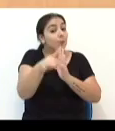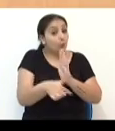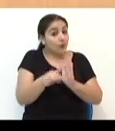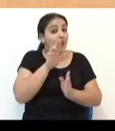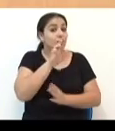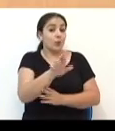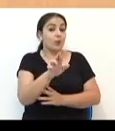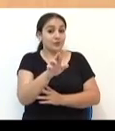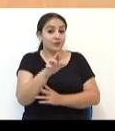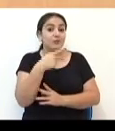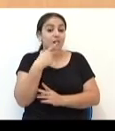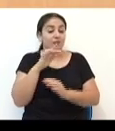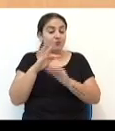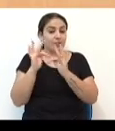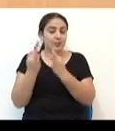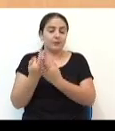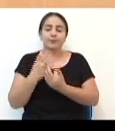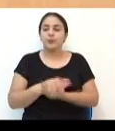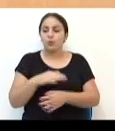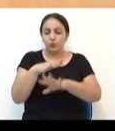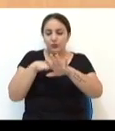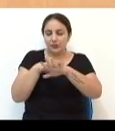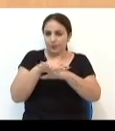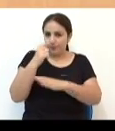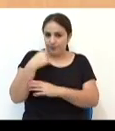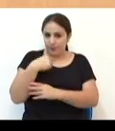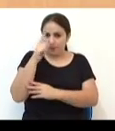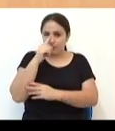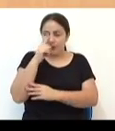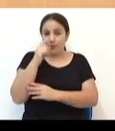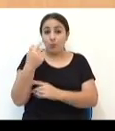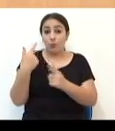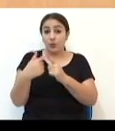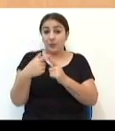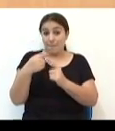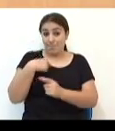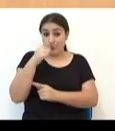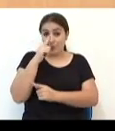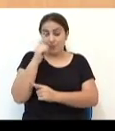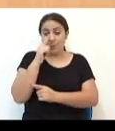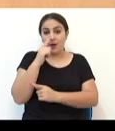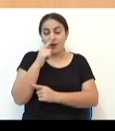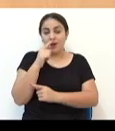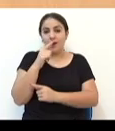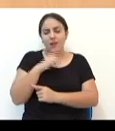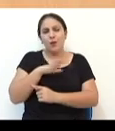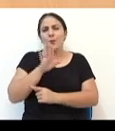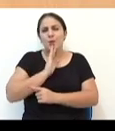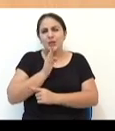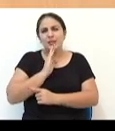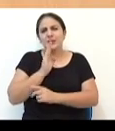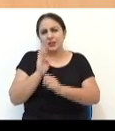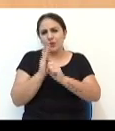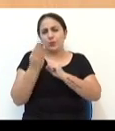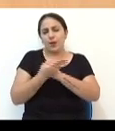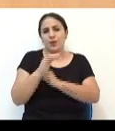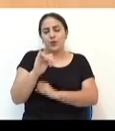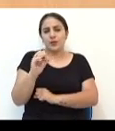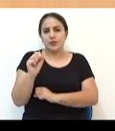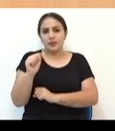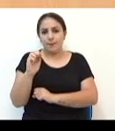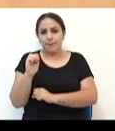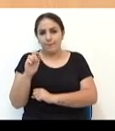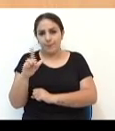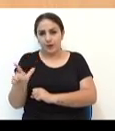que achava. E falei com a minha mãe, que a minha mãe era uma pessoa lá que muito se identificava com a Vila Isabel, era uma das